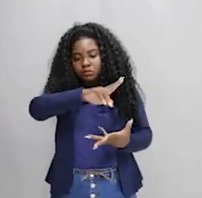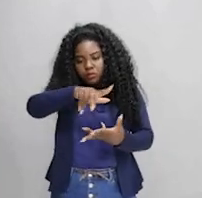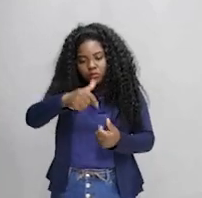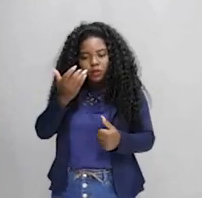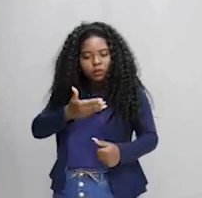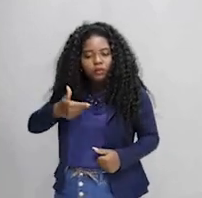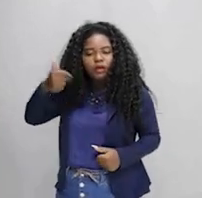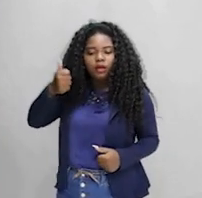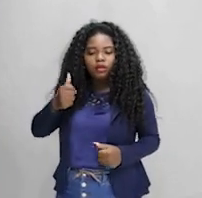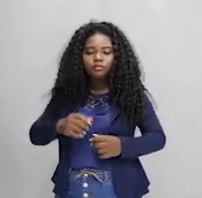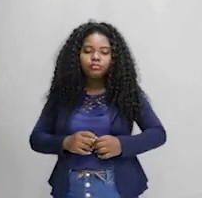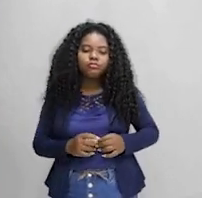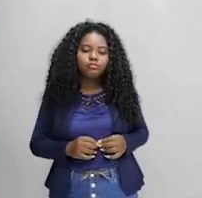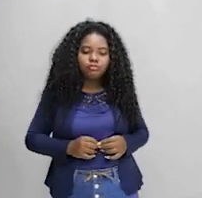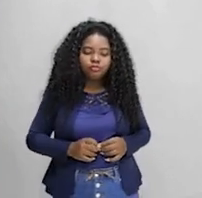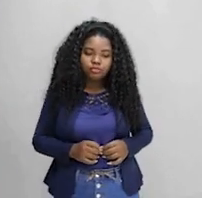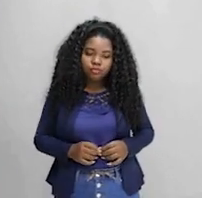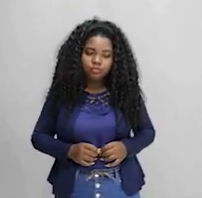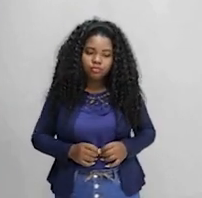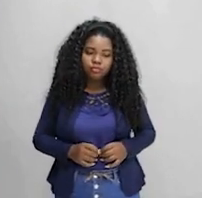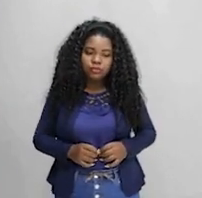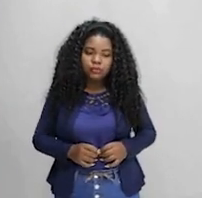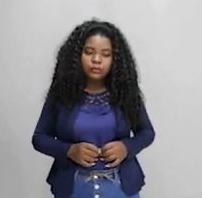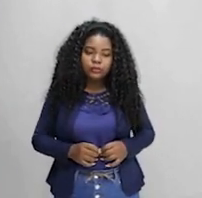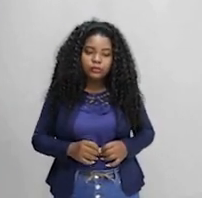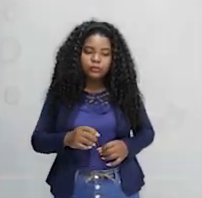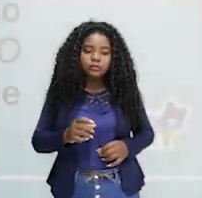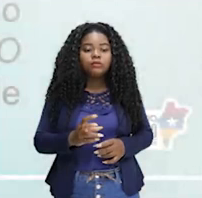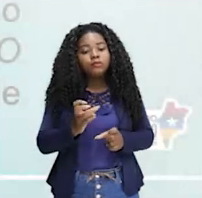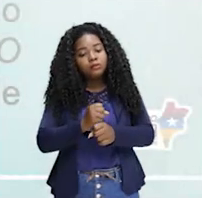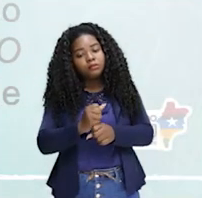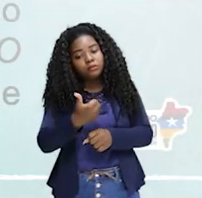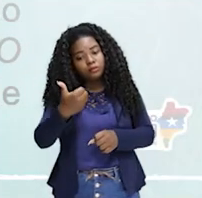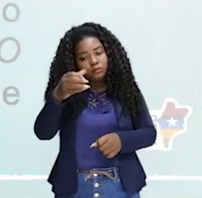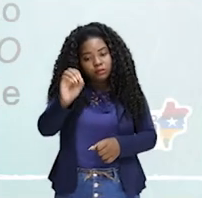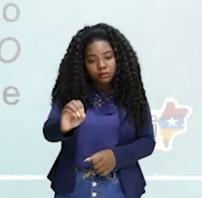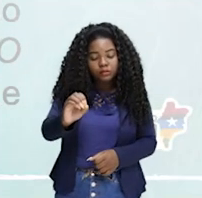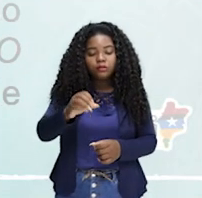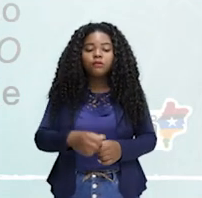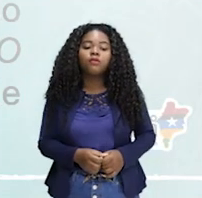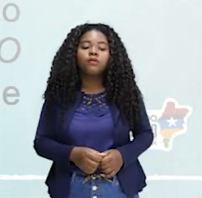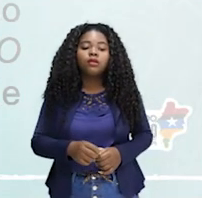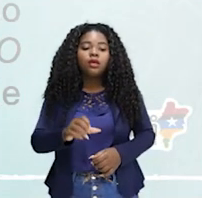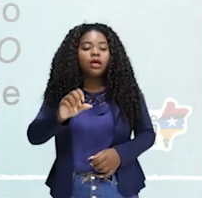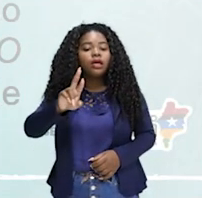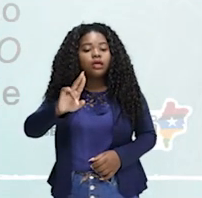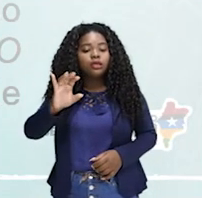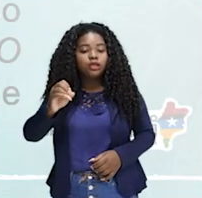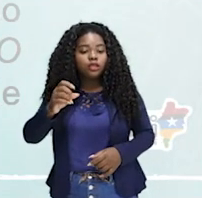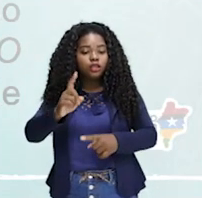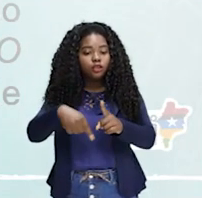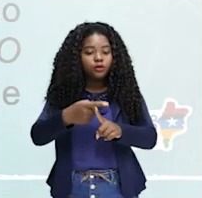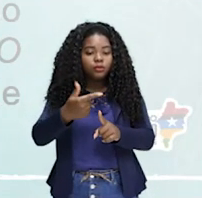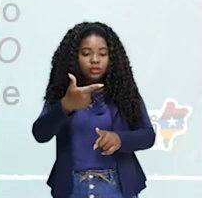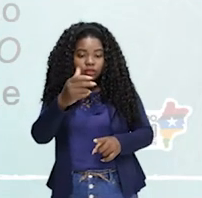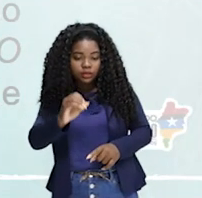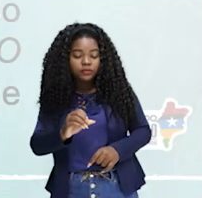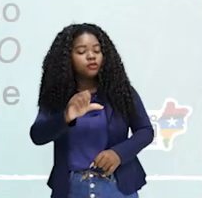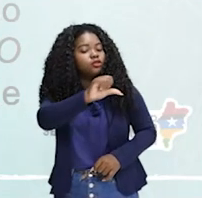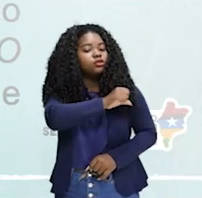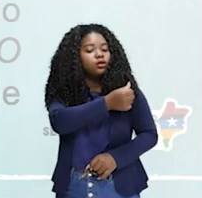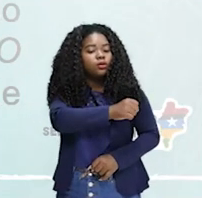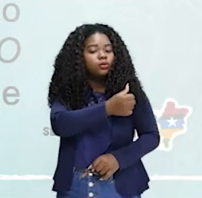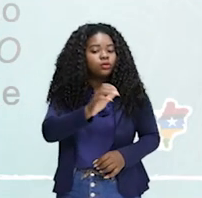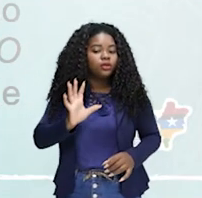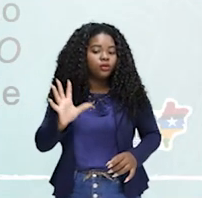justo e sustentável. Dez anos depois, novamente, ocorre a Rio 20, galera, que aconteceu novamente no Rio de Janeiro.